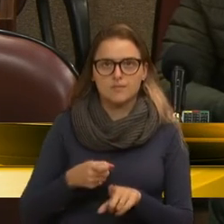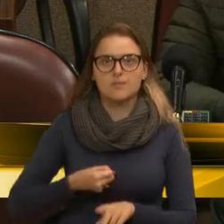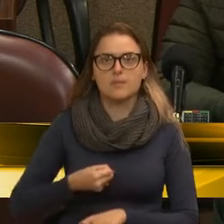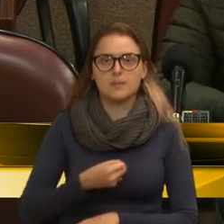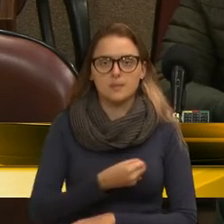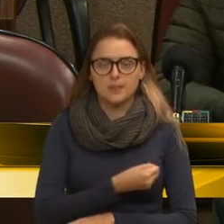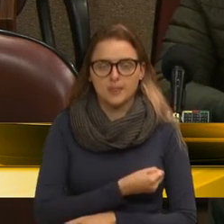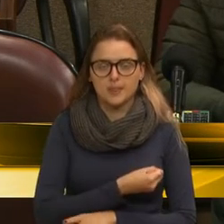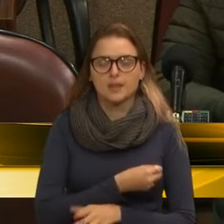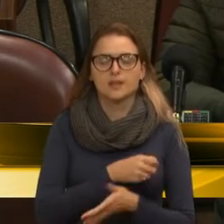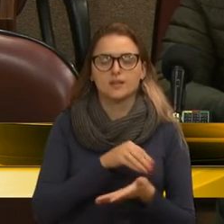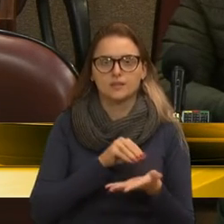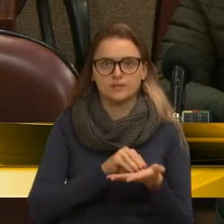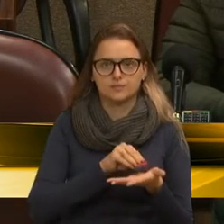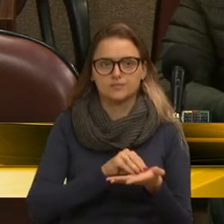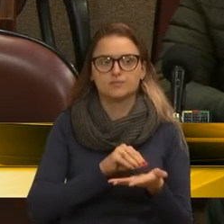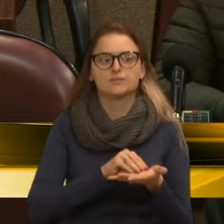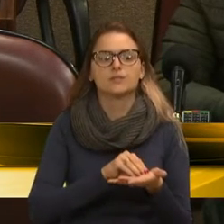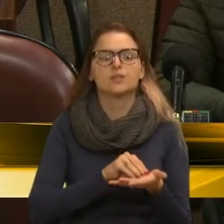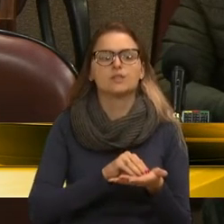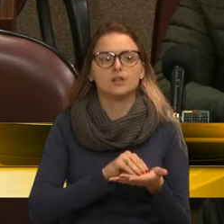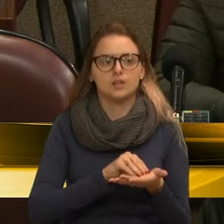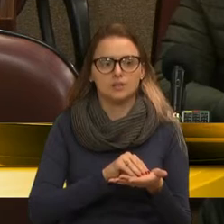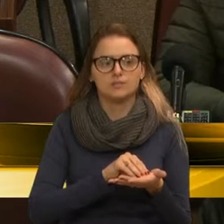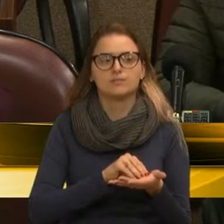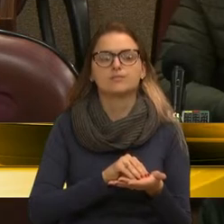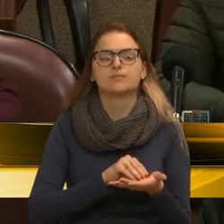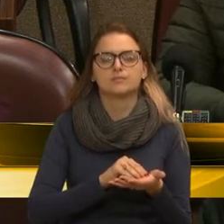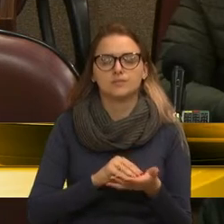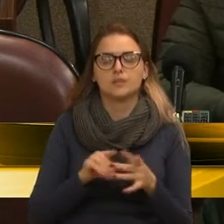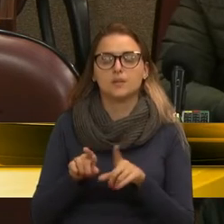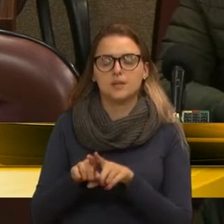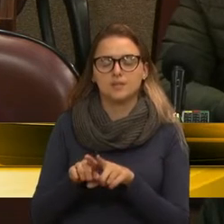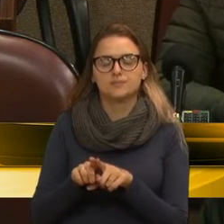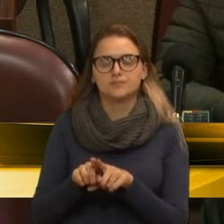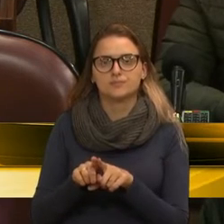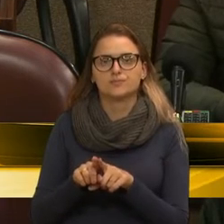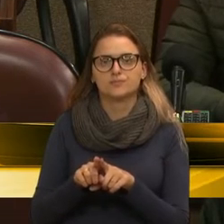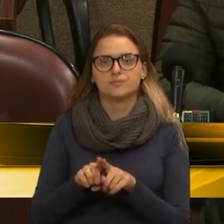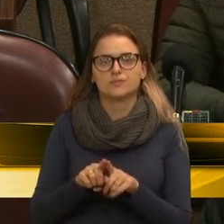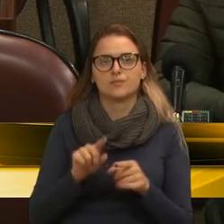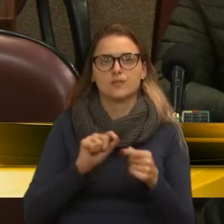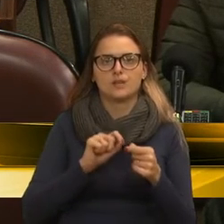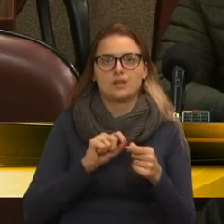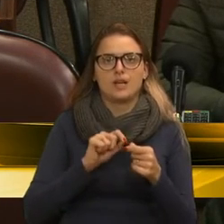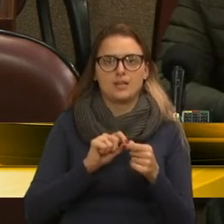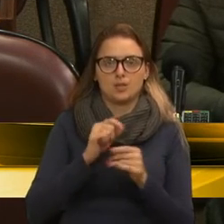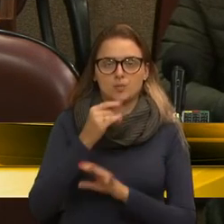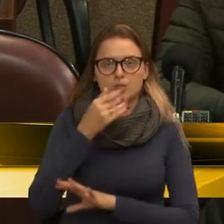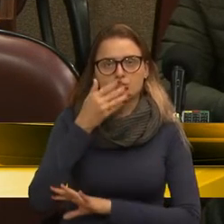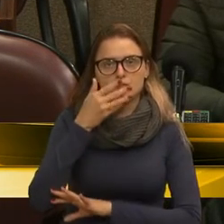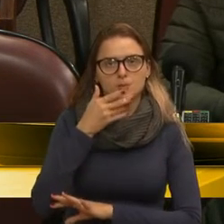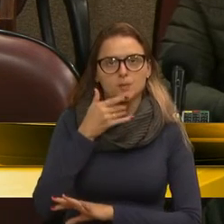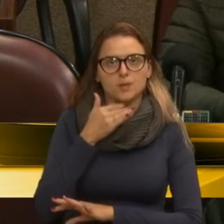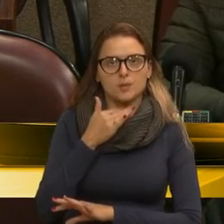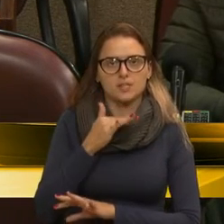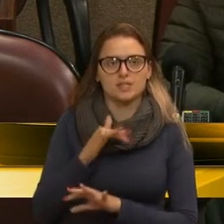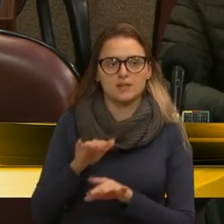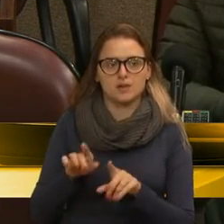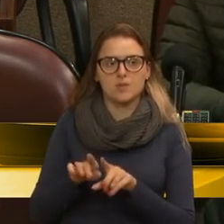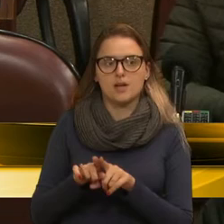nosso déficit, que nós precisávamos fazer com que as nossas crianças e adolescentes pudessem estar